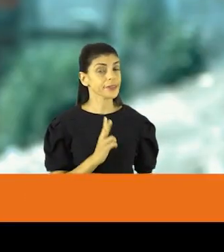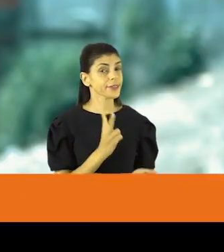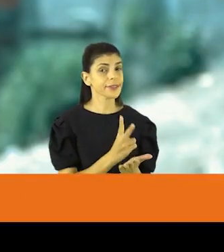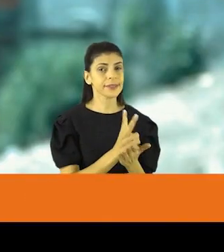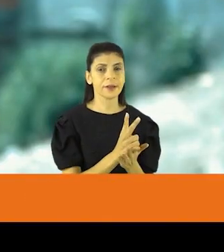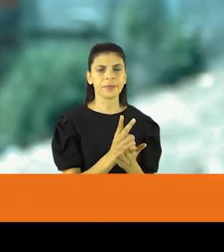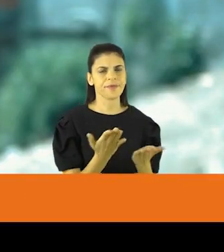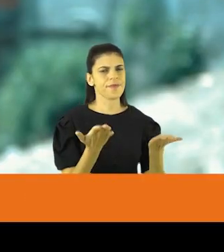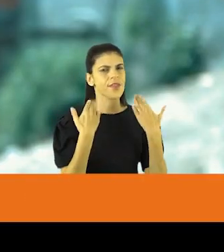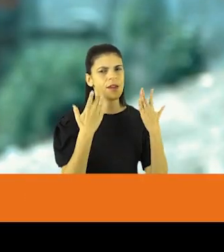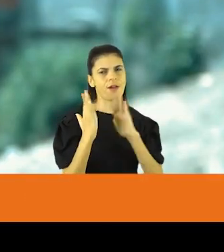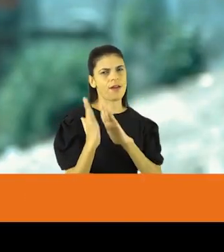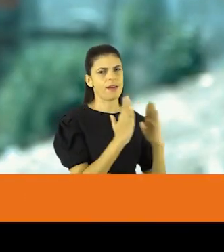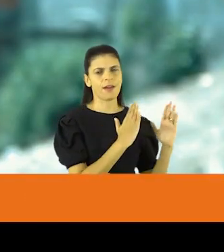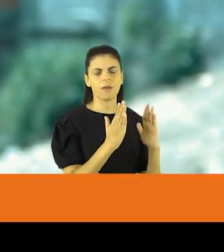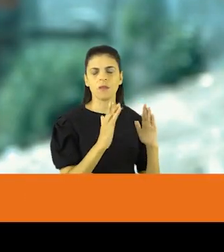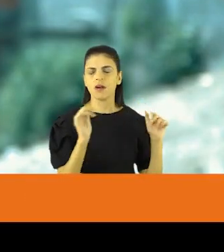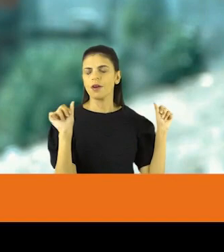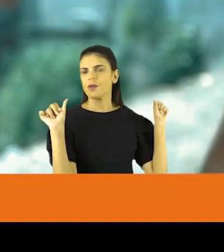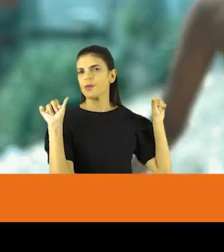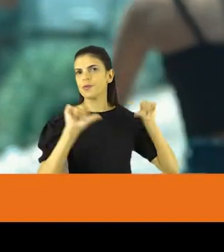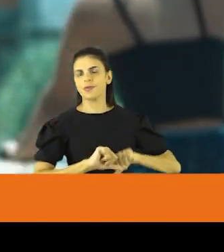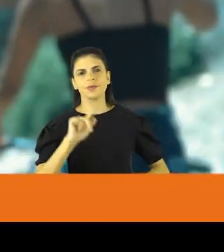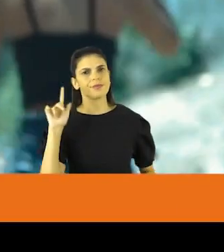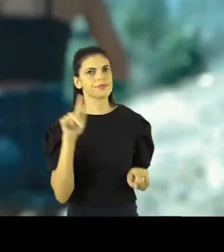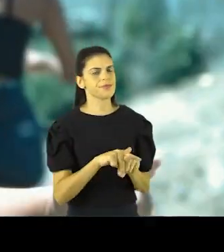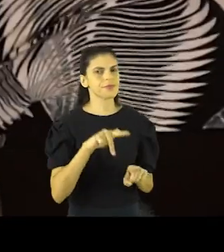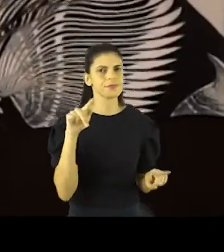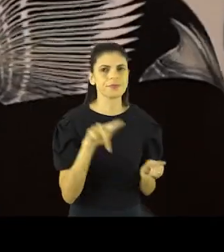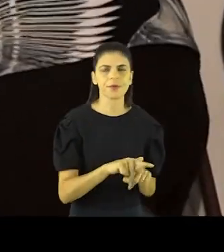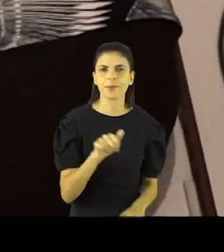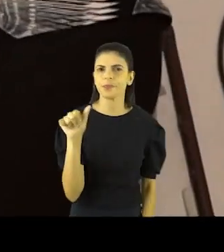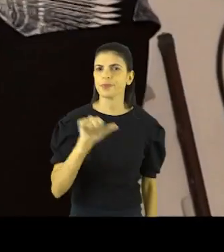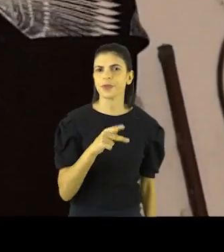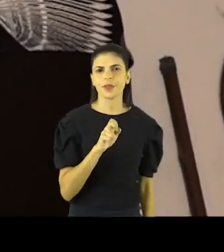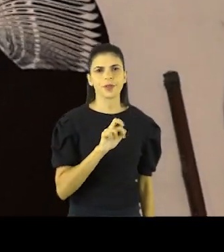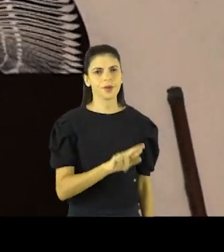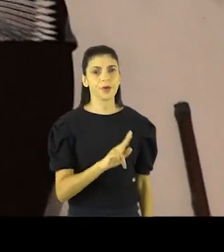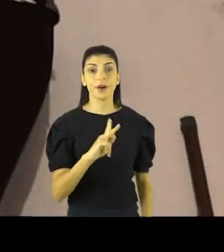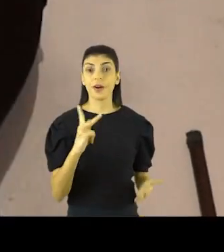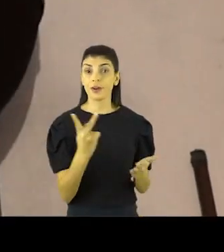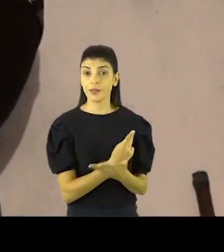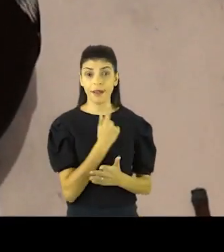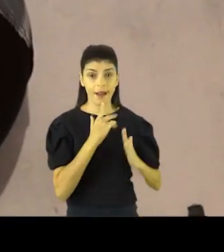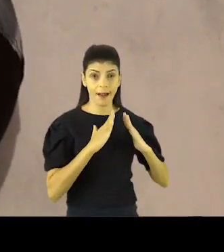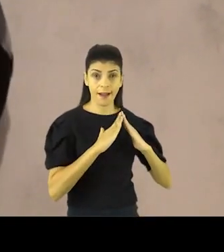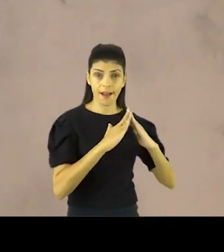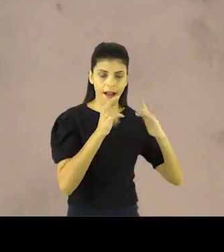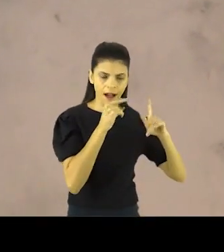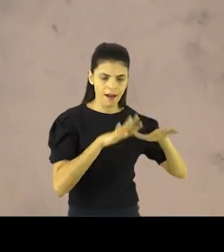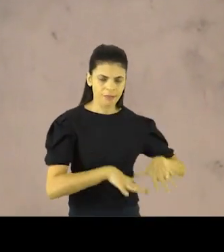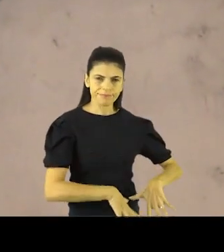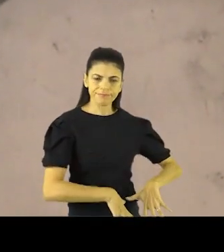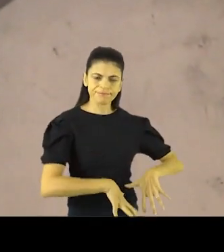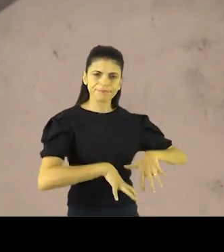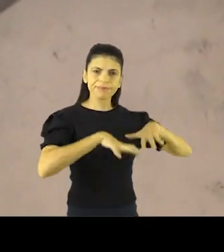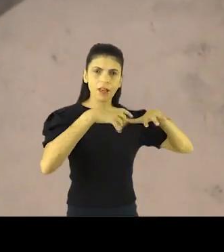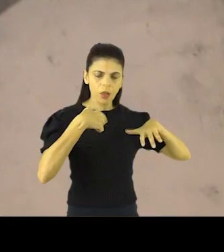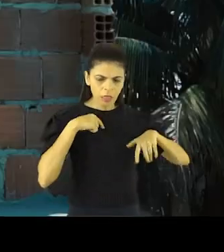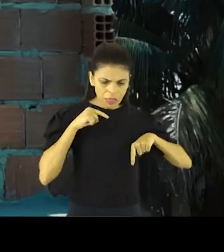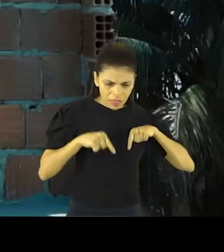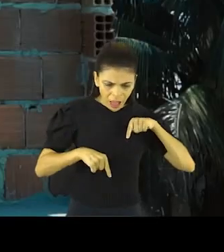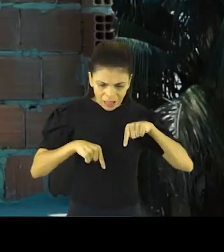época de verão era a pior época para a gente aqui do bairro. Já teve situações de